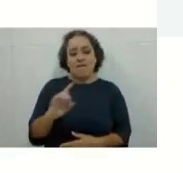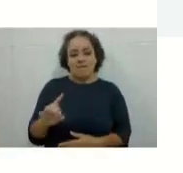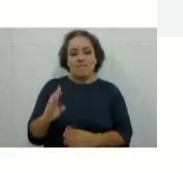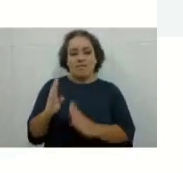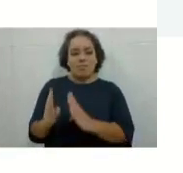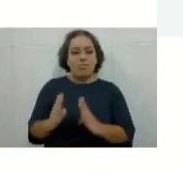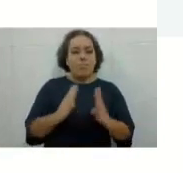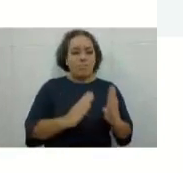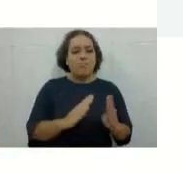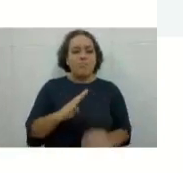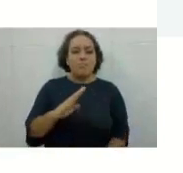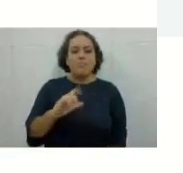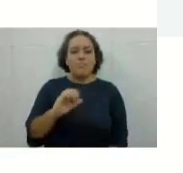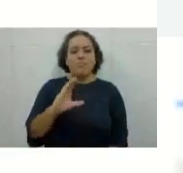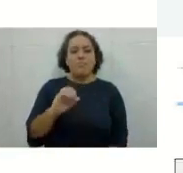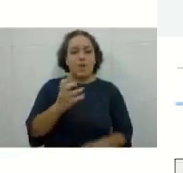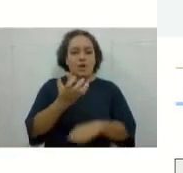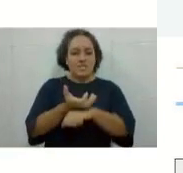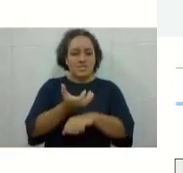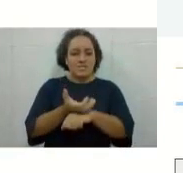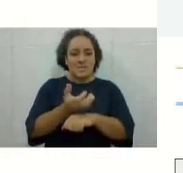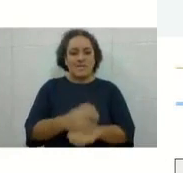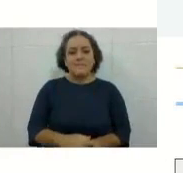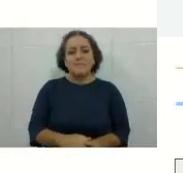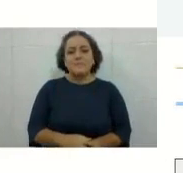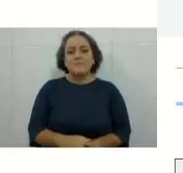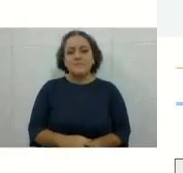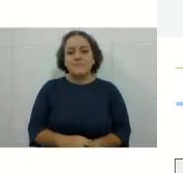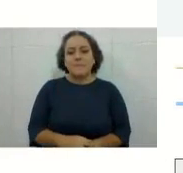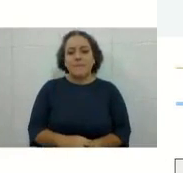tá bom? Pode passar, por favor, Alessandra.